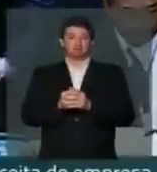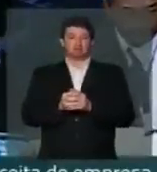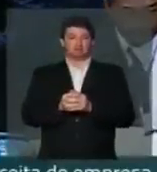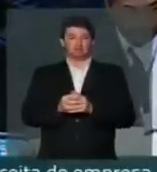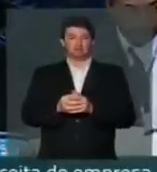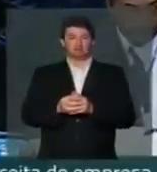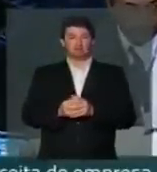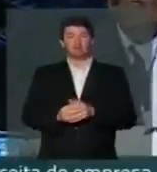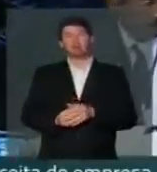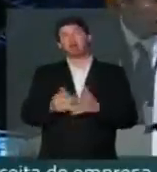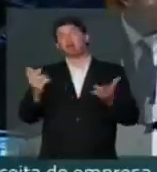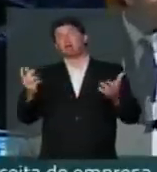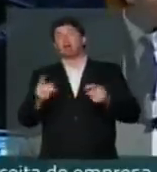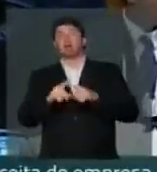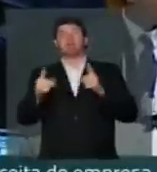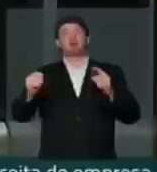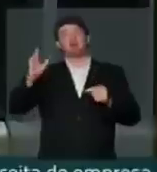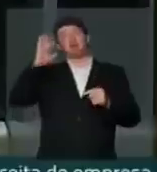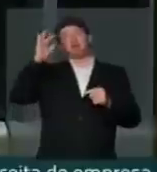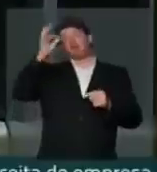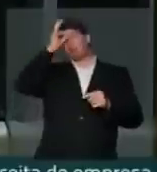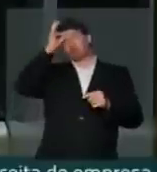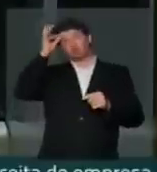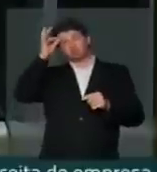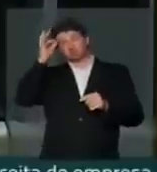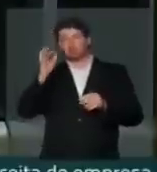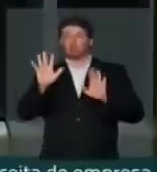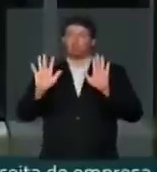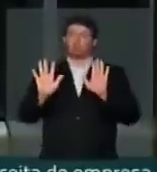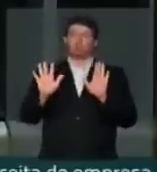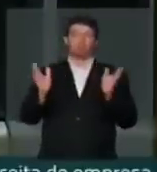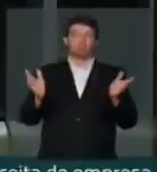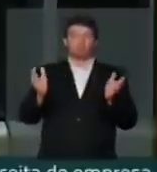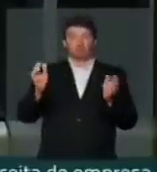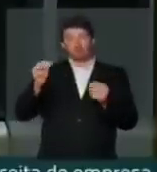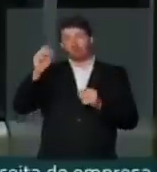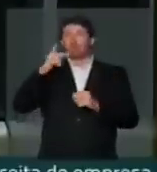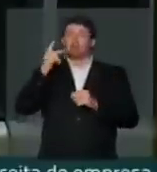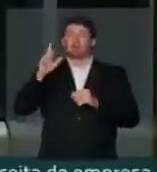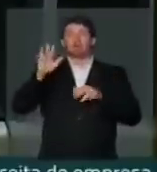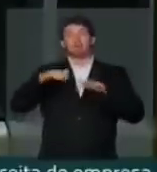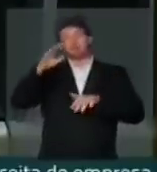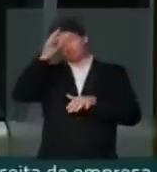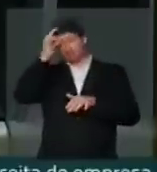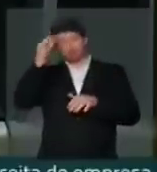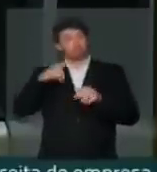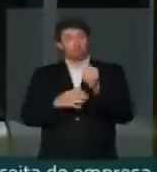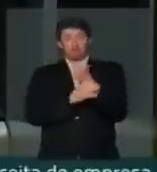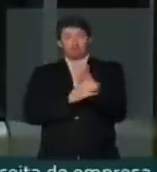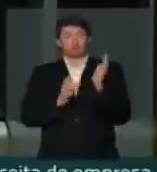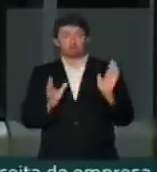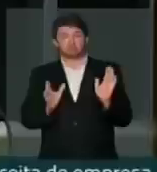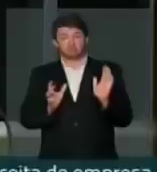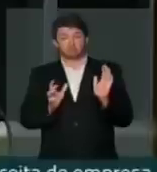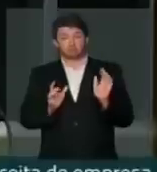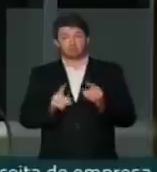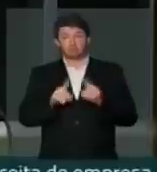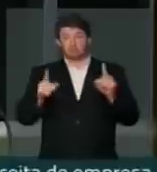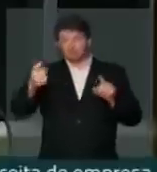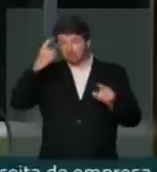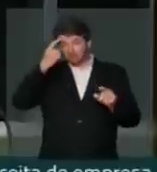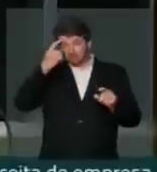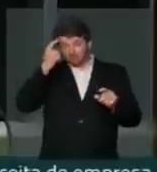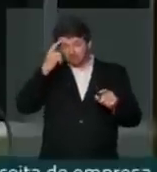pode alegar, mas e a presunção da inocência? Ora, a presunção da inocência está garantida. O que se tem que